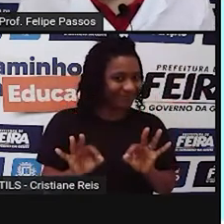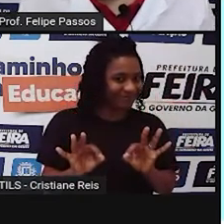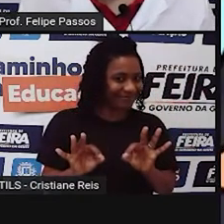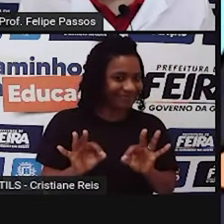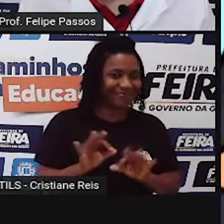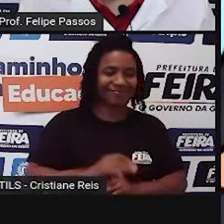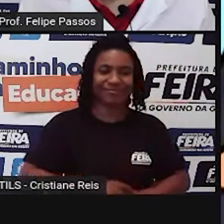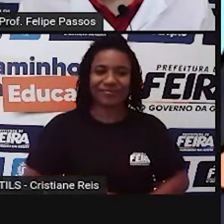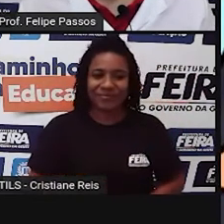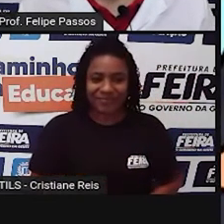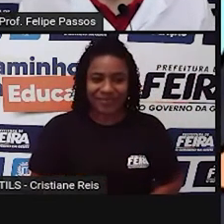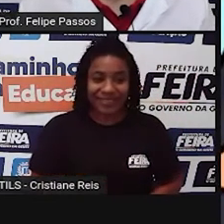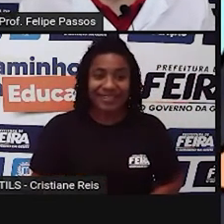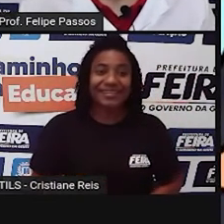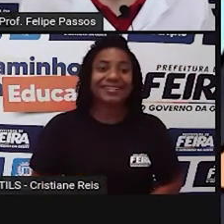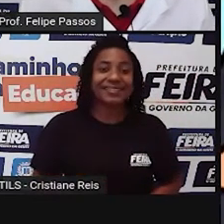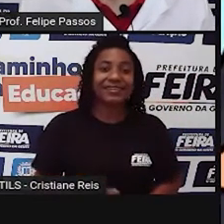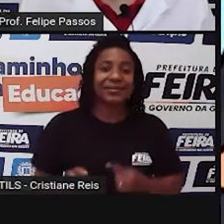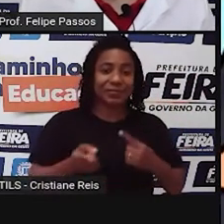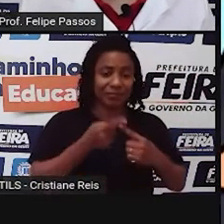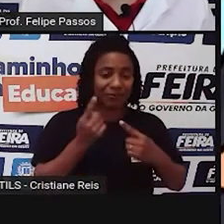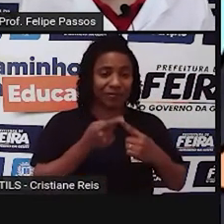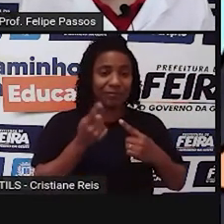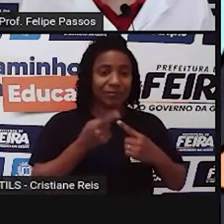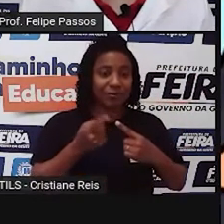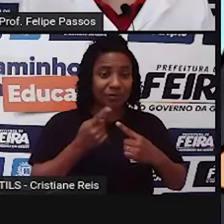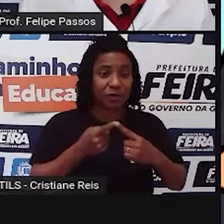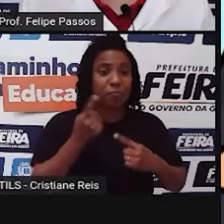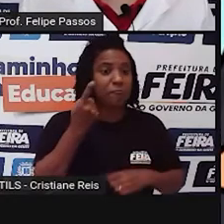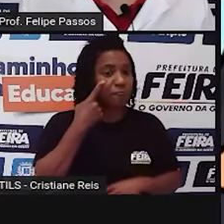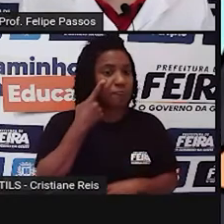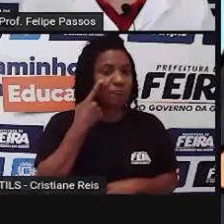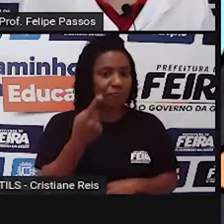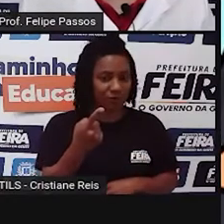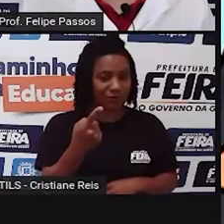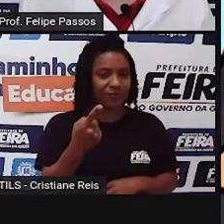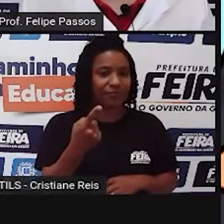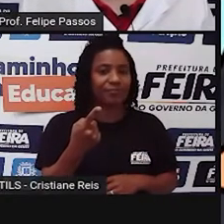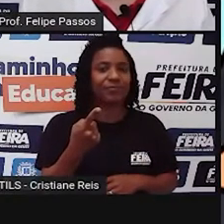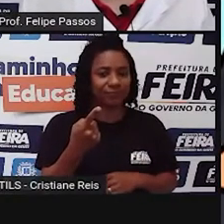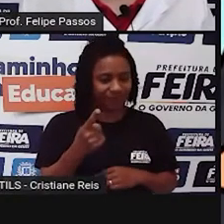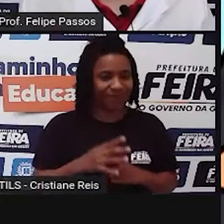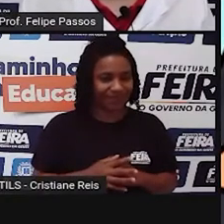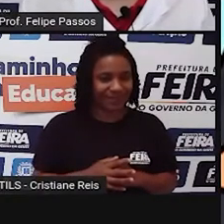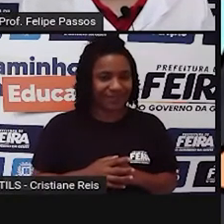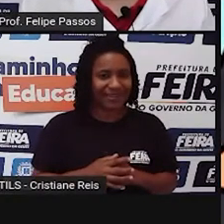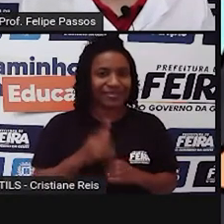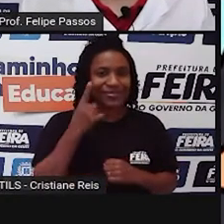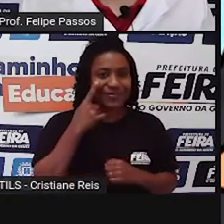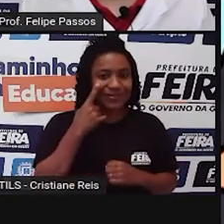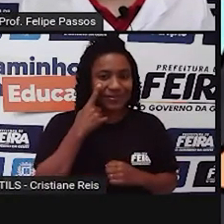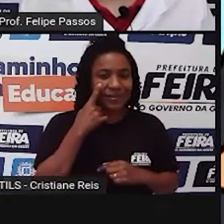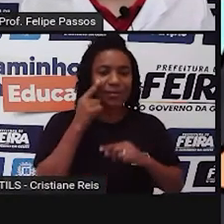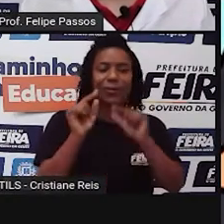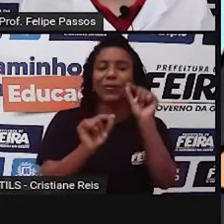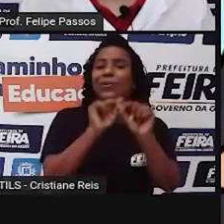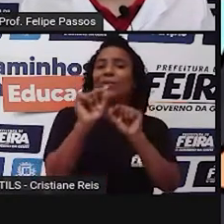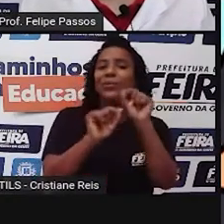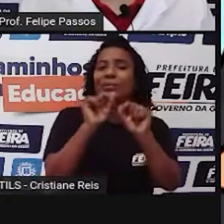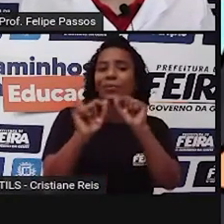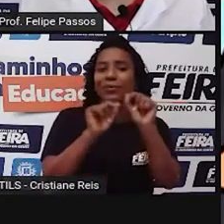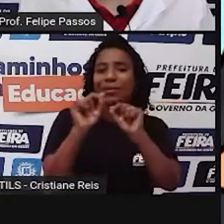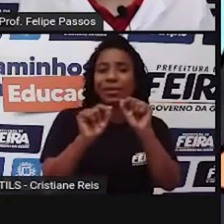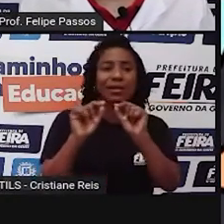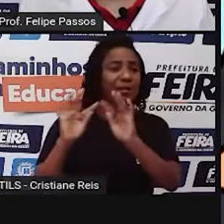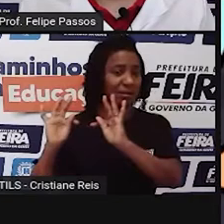Bom, primeiro vamos definir, então vocês vão fazer uma leitura junto comigo aqui, da definição de